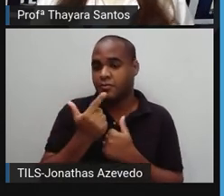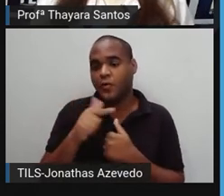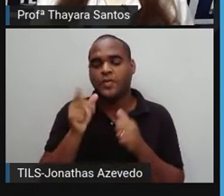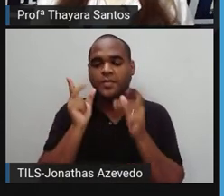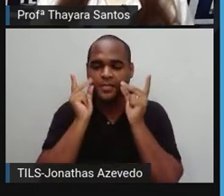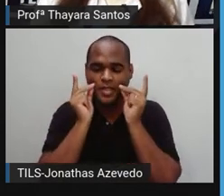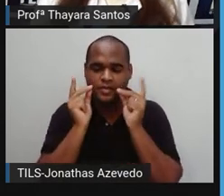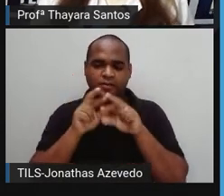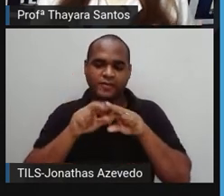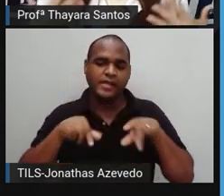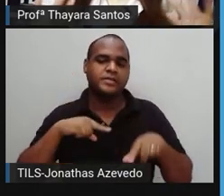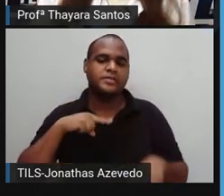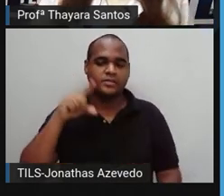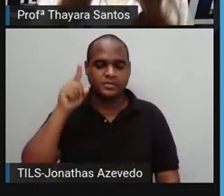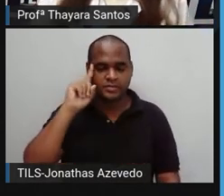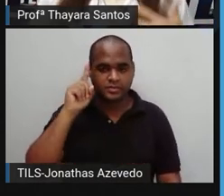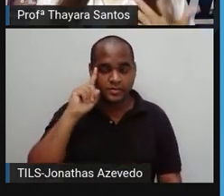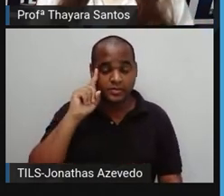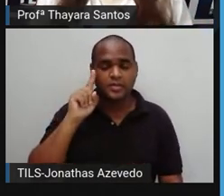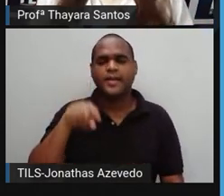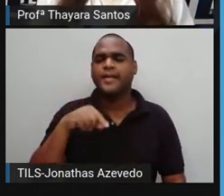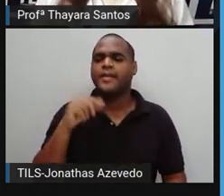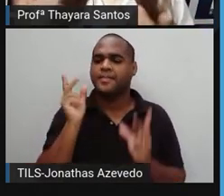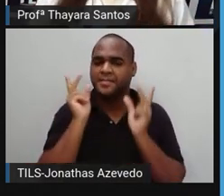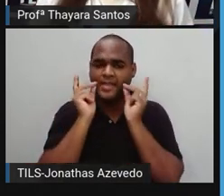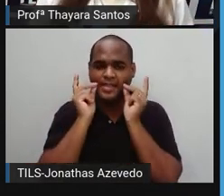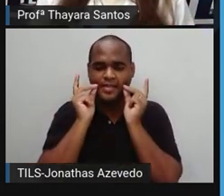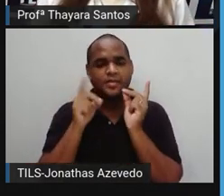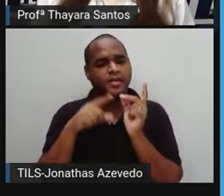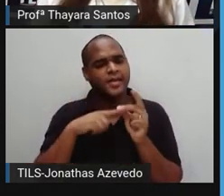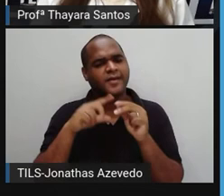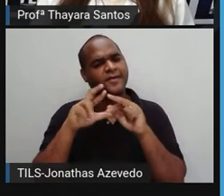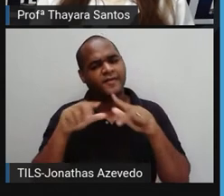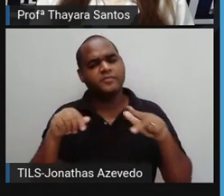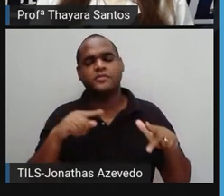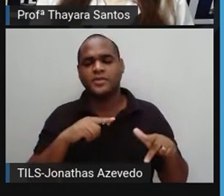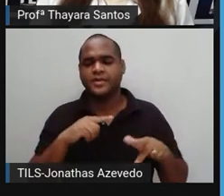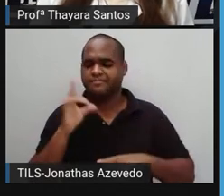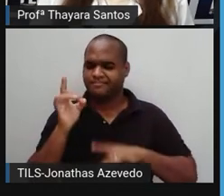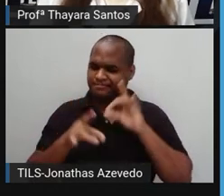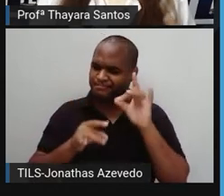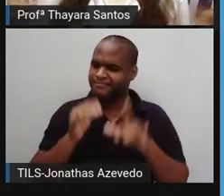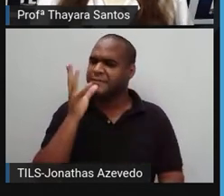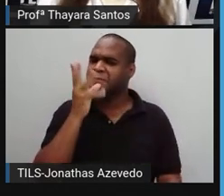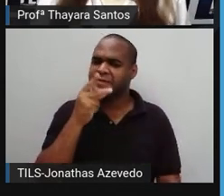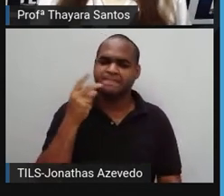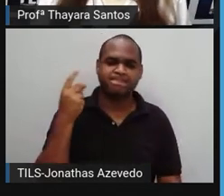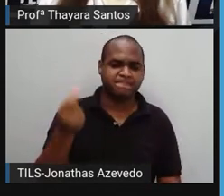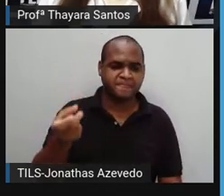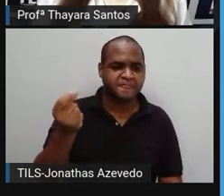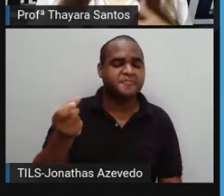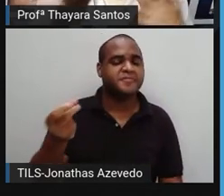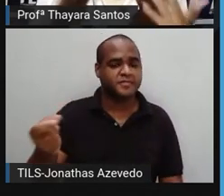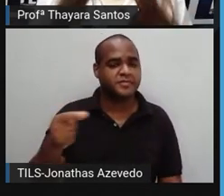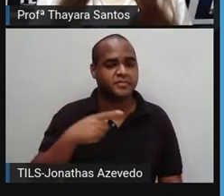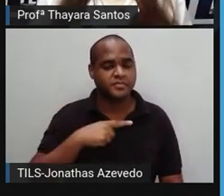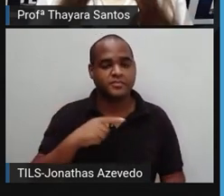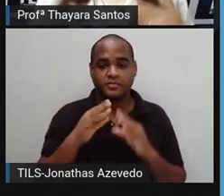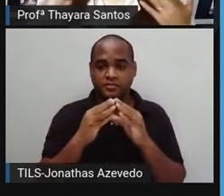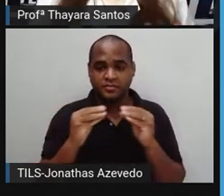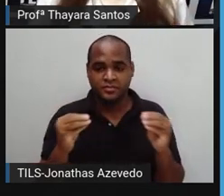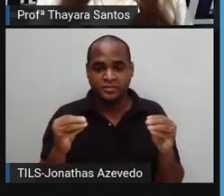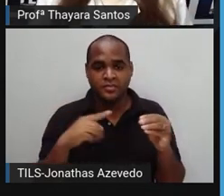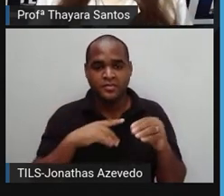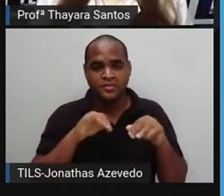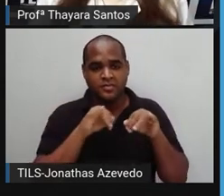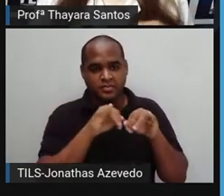materiais no nosso dia a dia. Por que o plástico? Porque ele é um dos materiais que mais demora para se decompor na natureza. Como é que a gente pode fazer isso? Quando vai no mercado